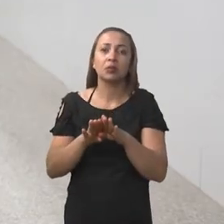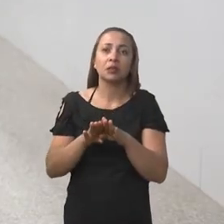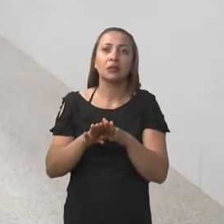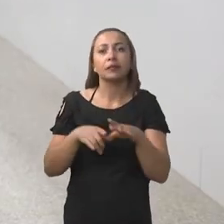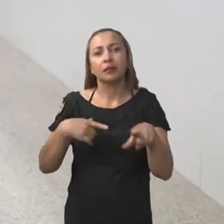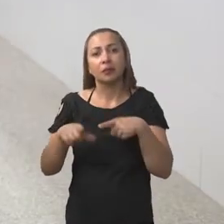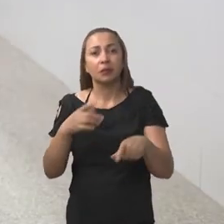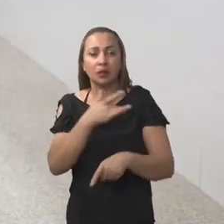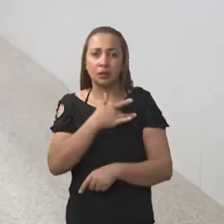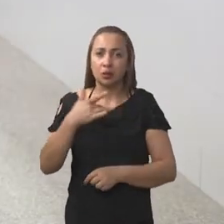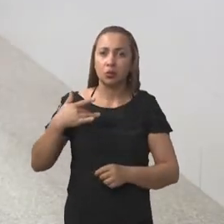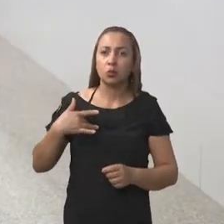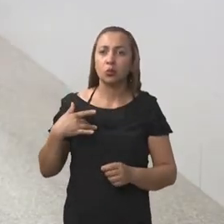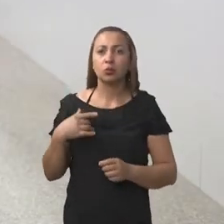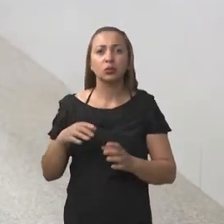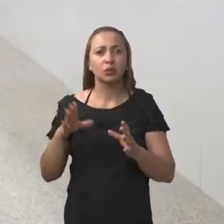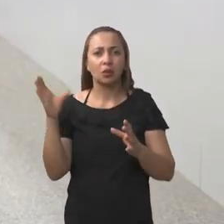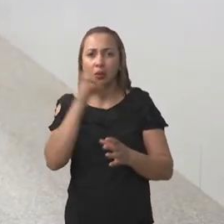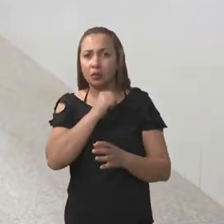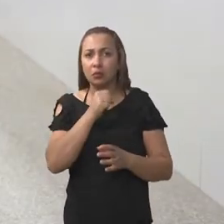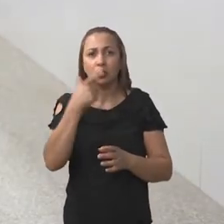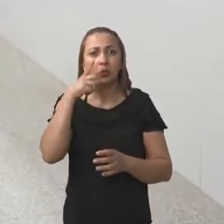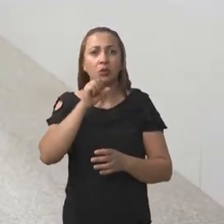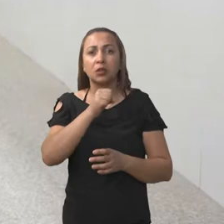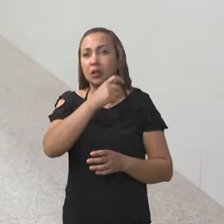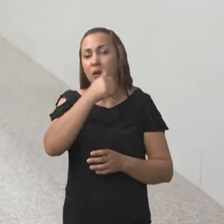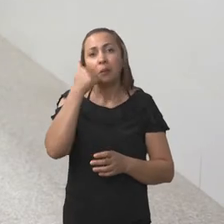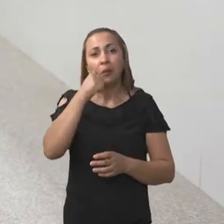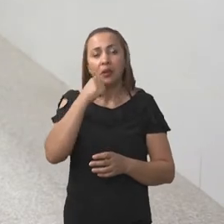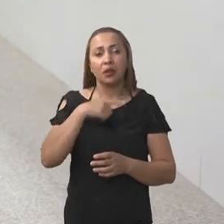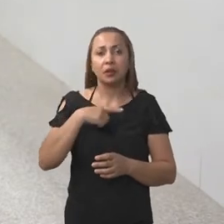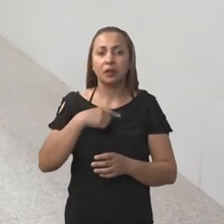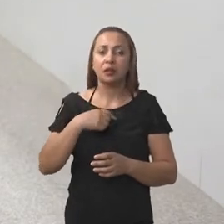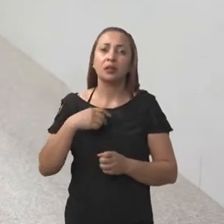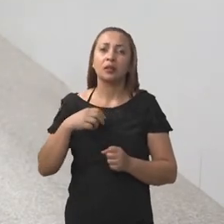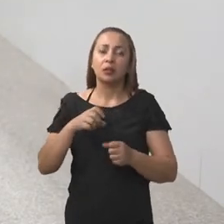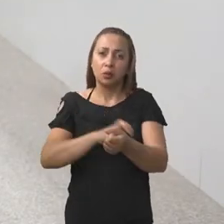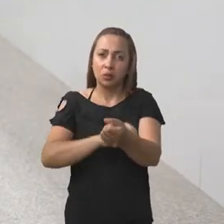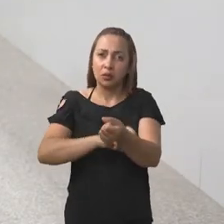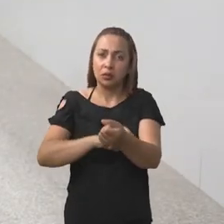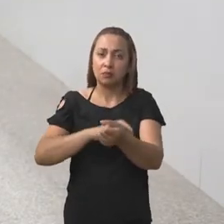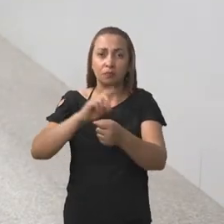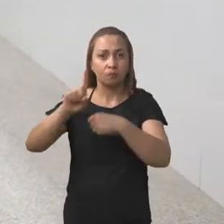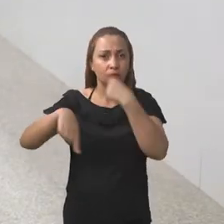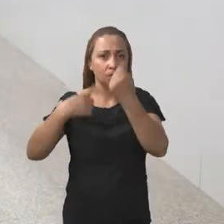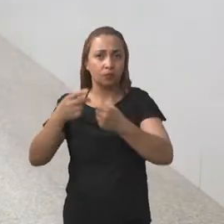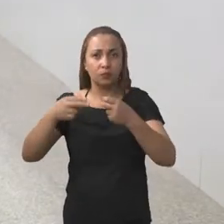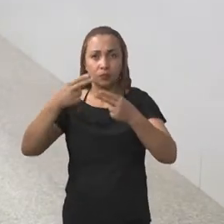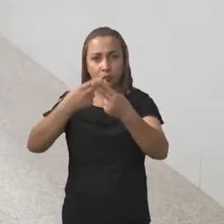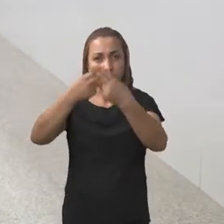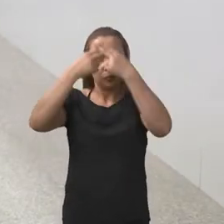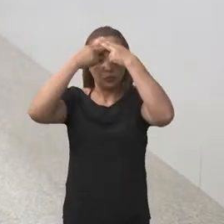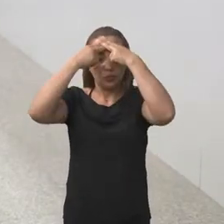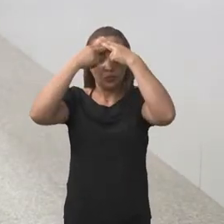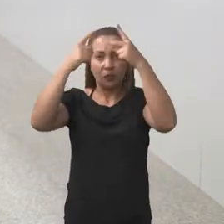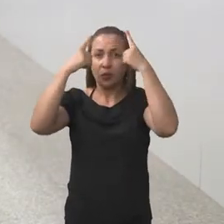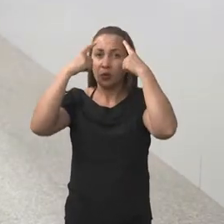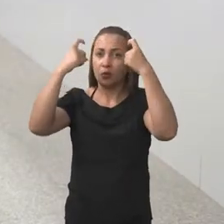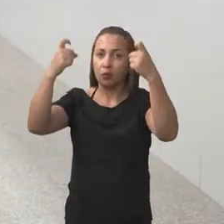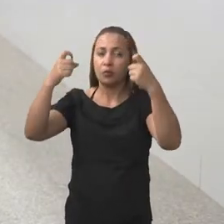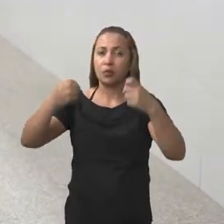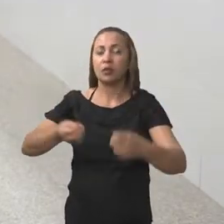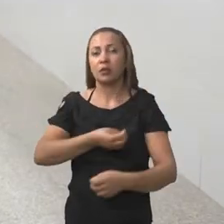saúde, por exemplo, imediatamente você consegue uma mulher que tem um estresse pós-traumático, de uma violência que ela